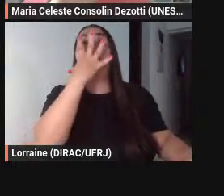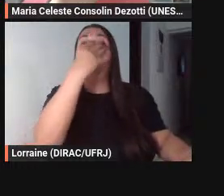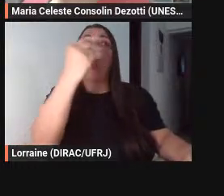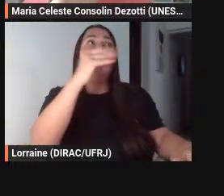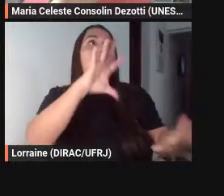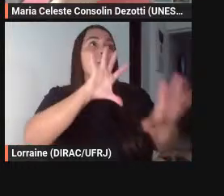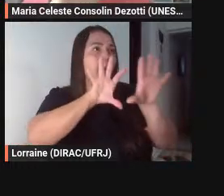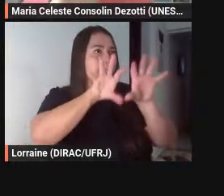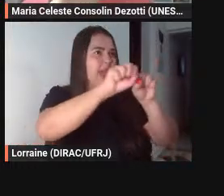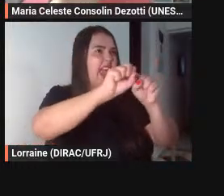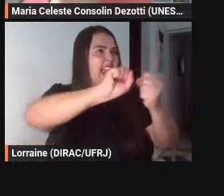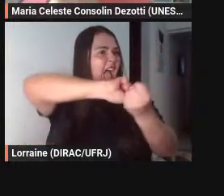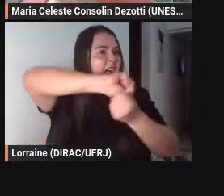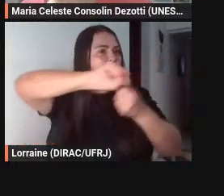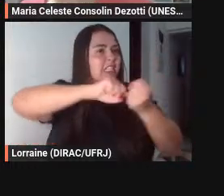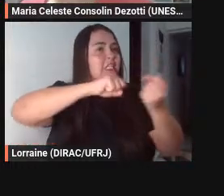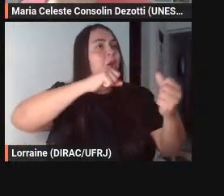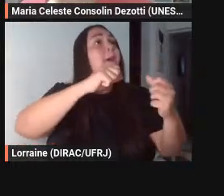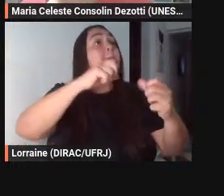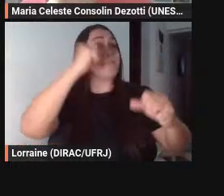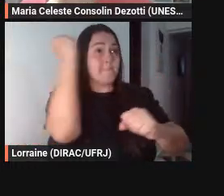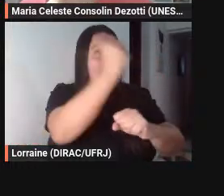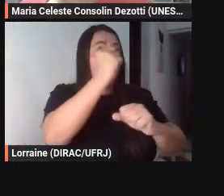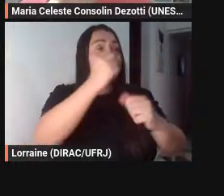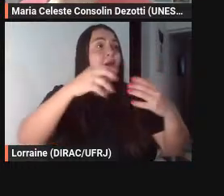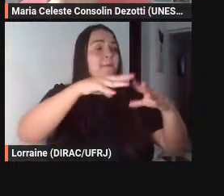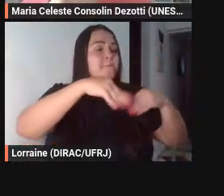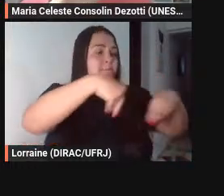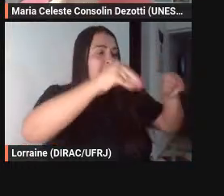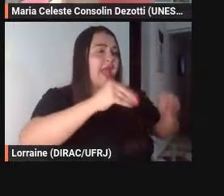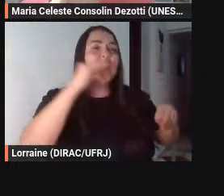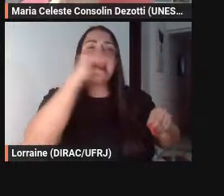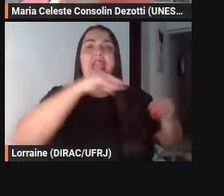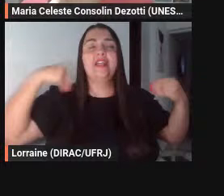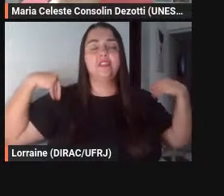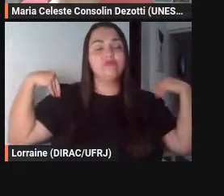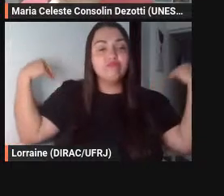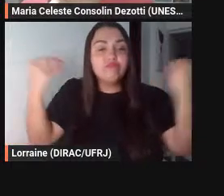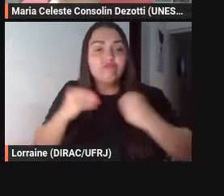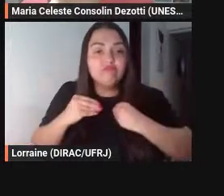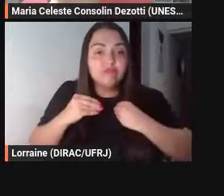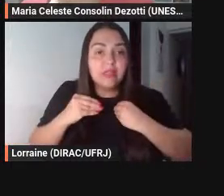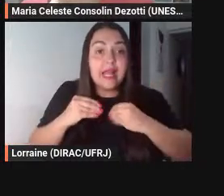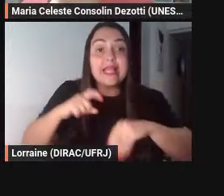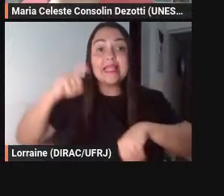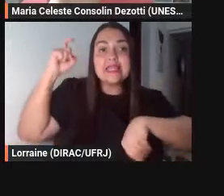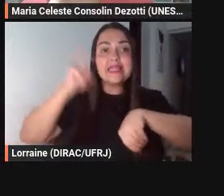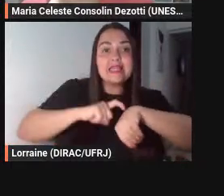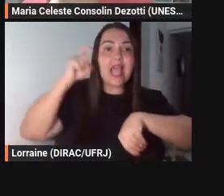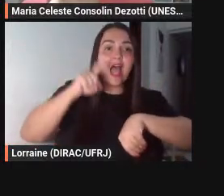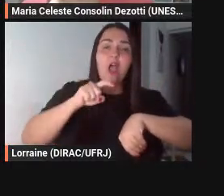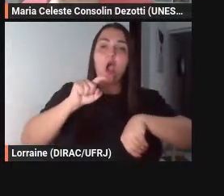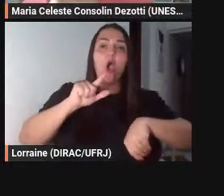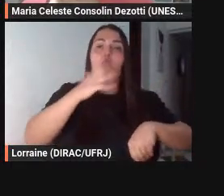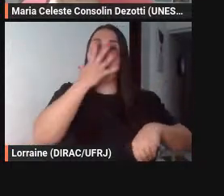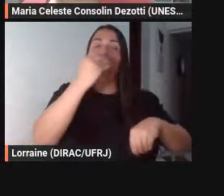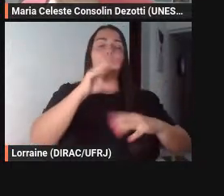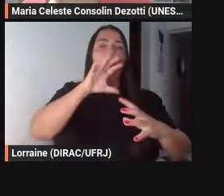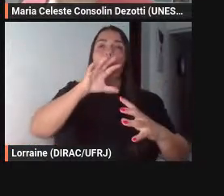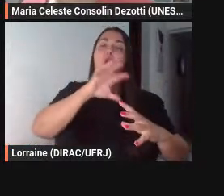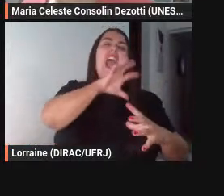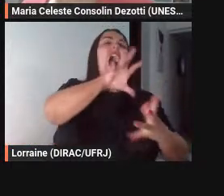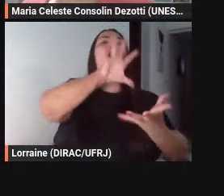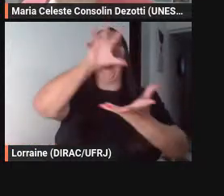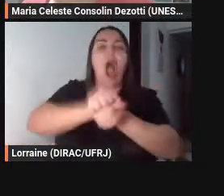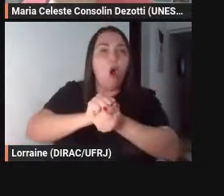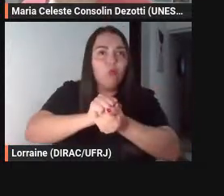envolver-se com a pele dele ainda quente e o lobo imediatamente jazeu morto então a raposa